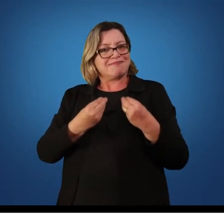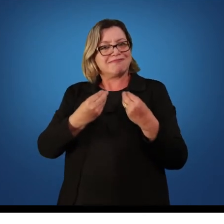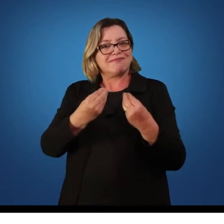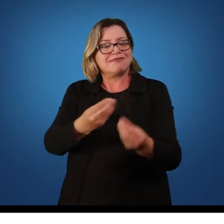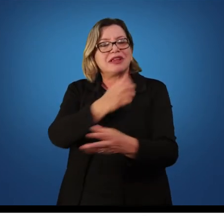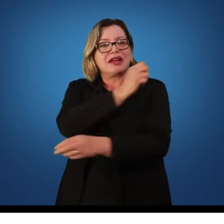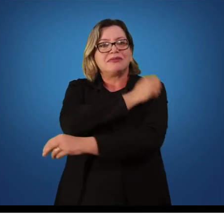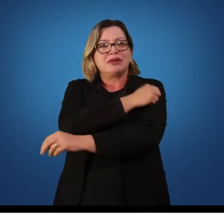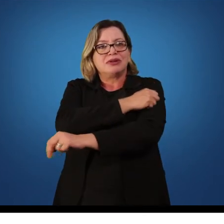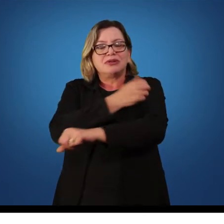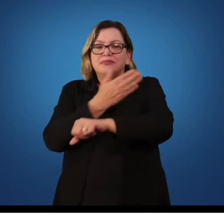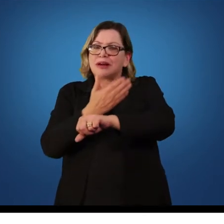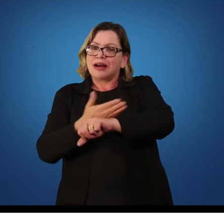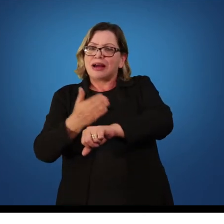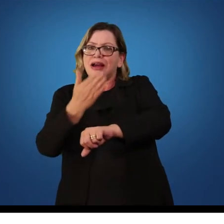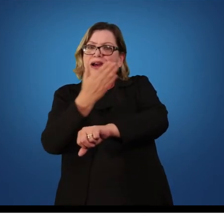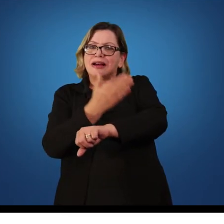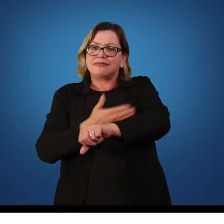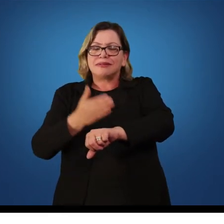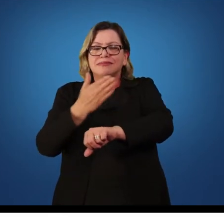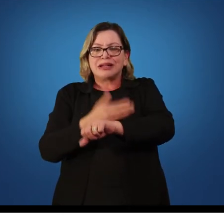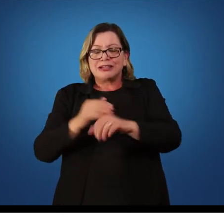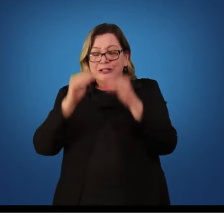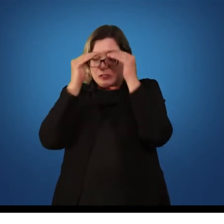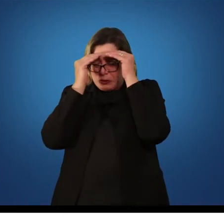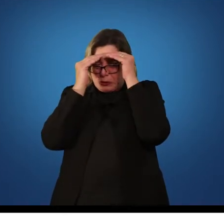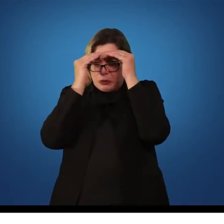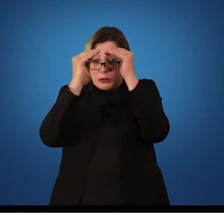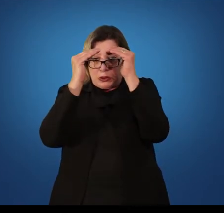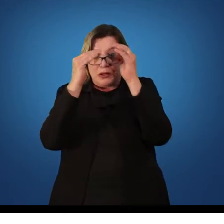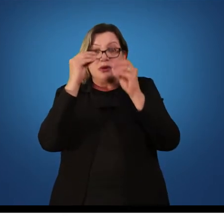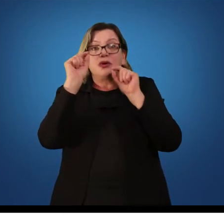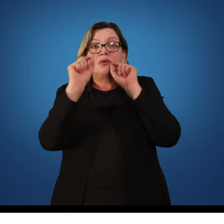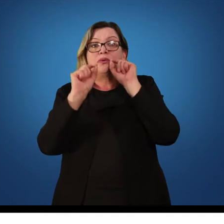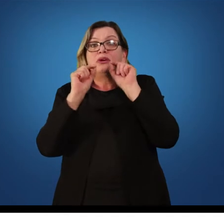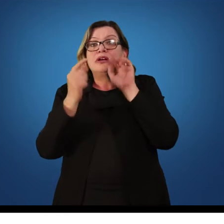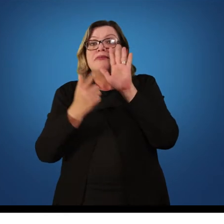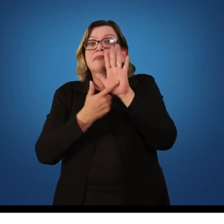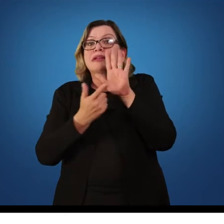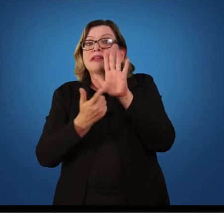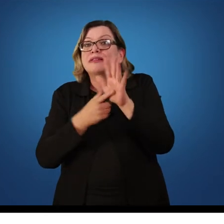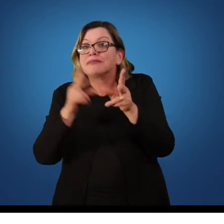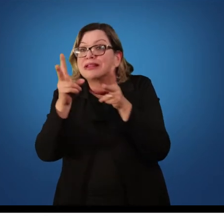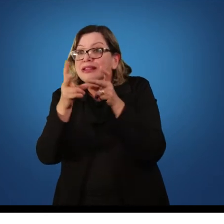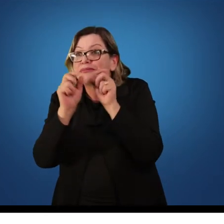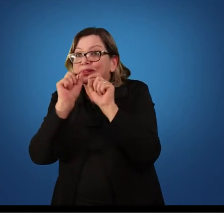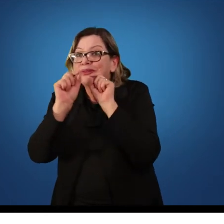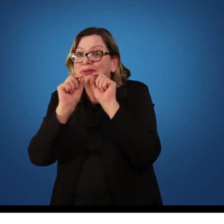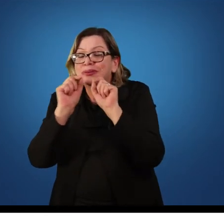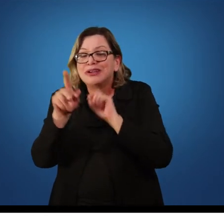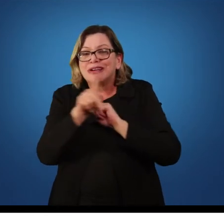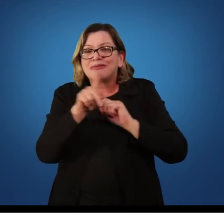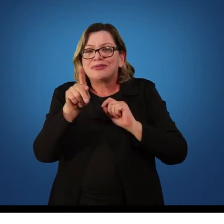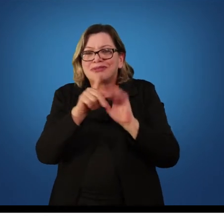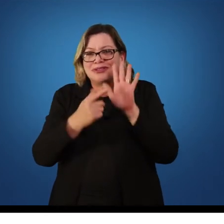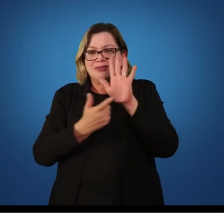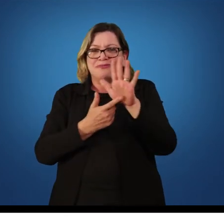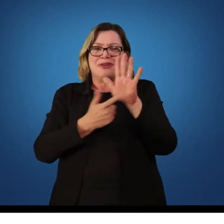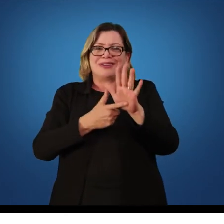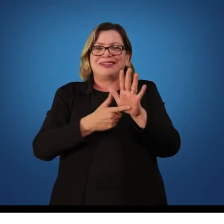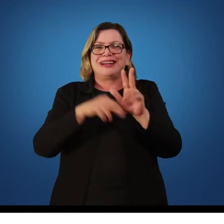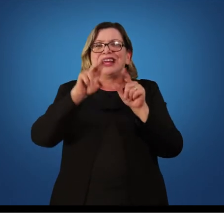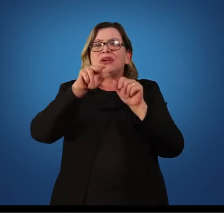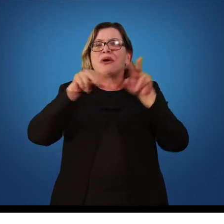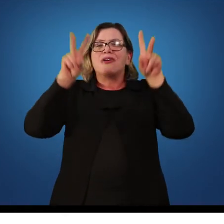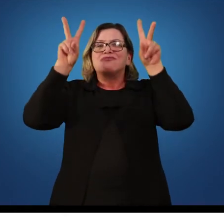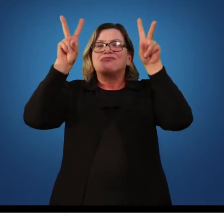uma prática extensa na concentração sobre pistas sugeridas pelo professor. Então, ele precisa ter